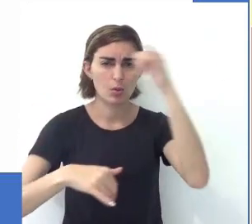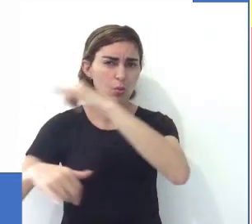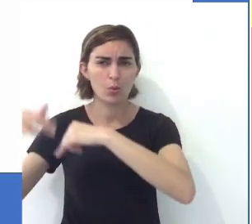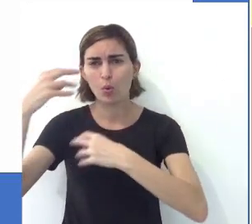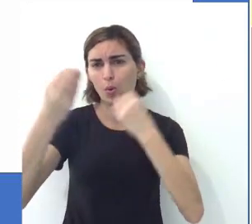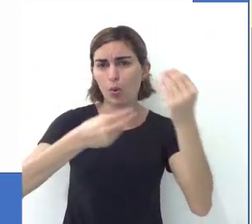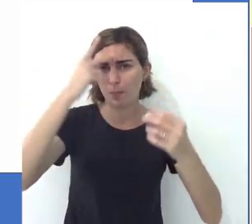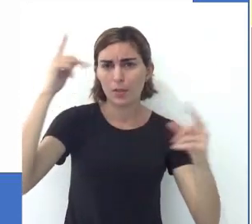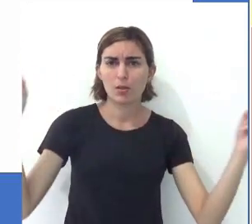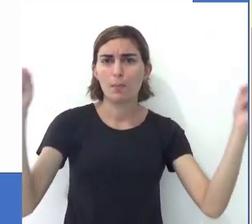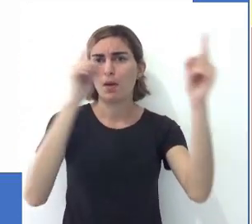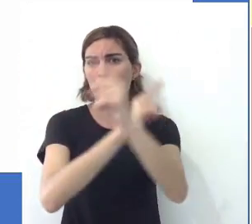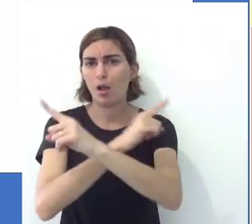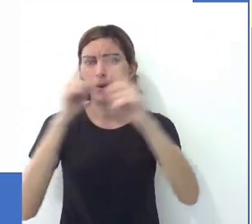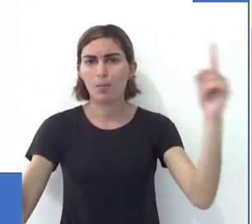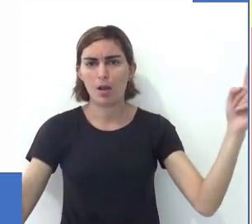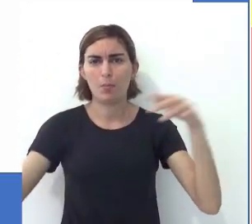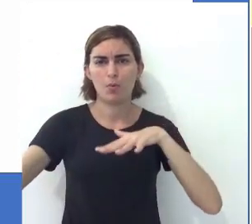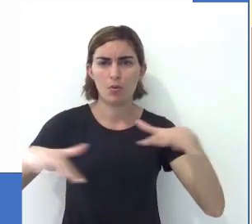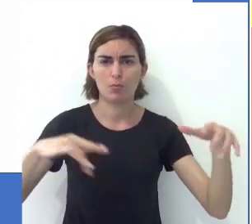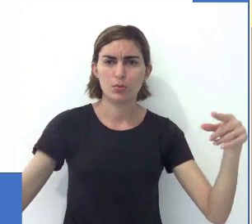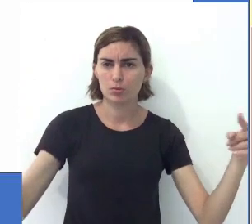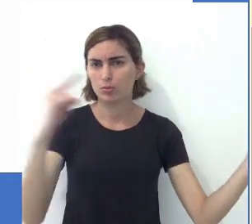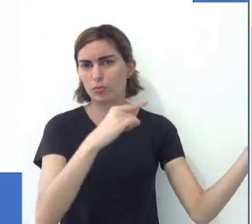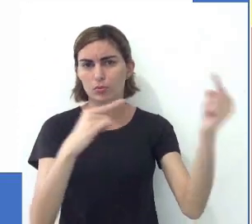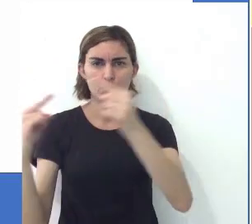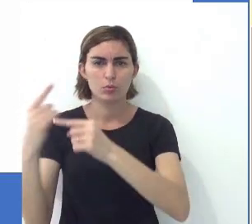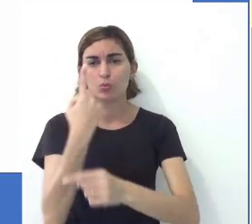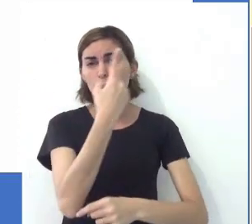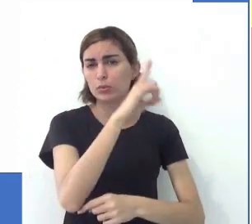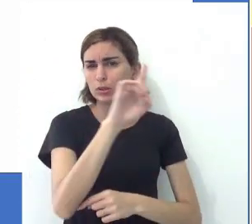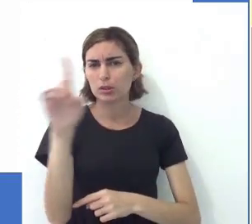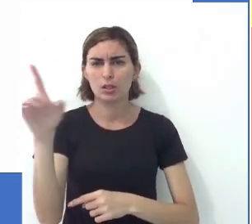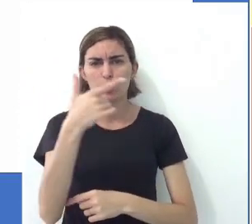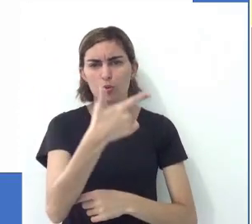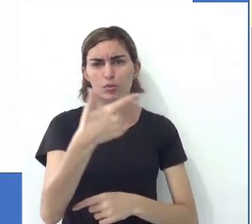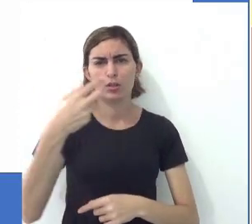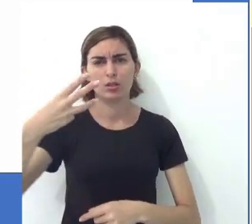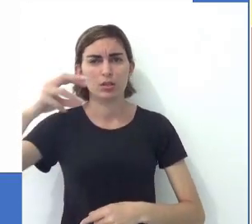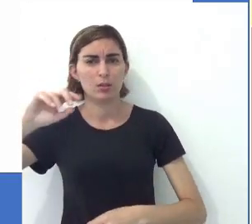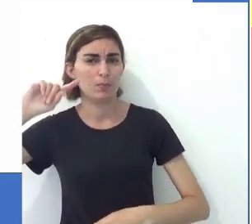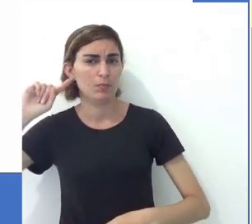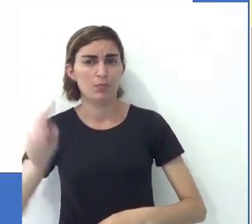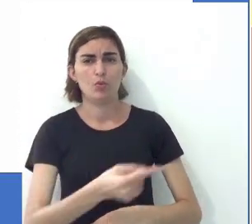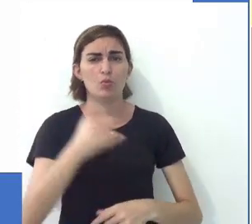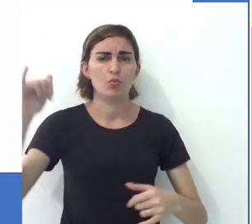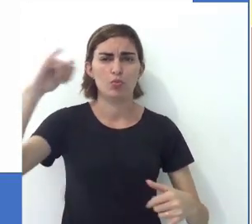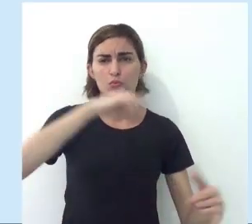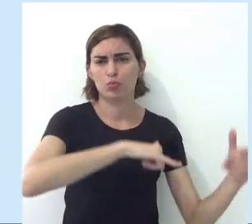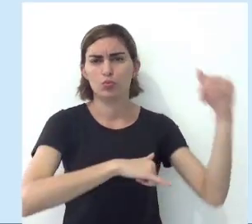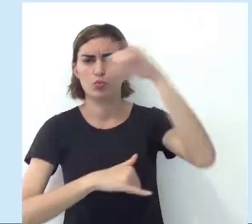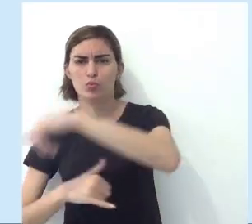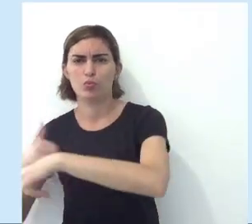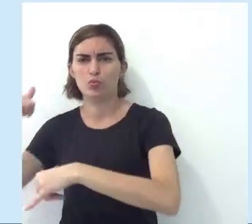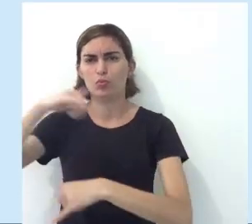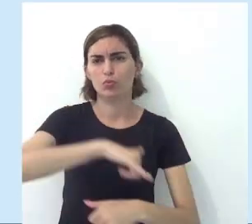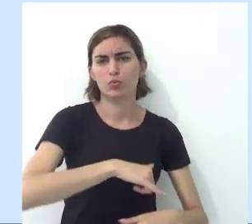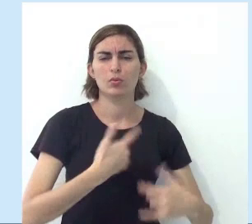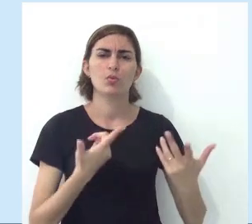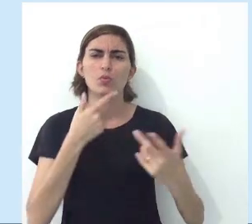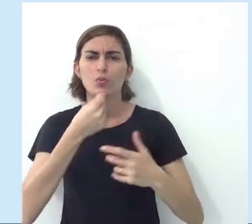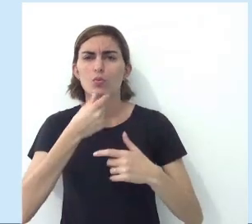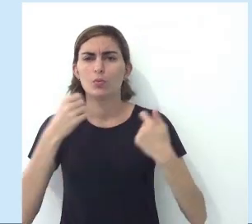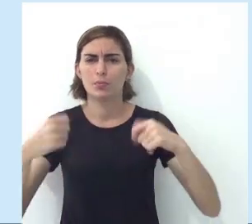Para vocês verem como as pessoas se deslocam, com movimentação das pessoas em um único dia, 230 mil voos. Então, gente, é